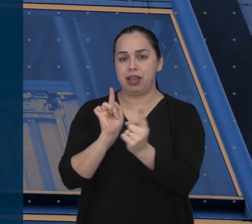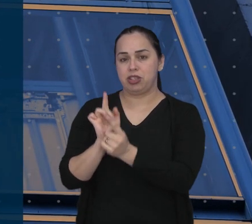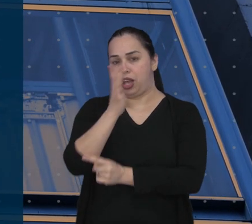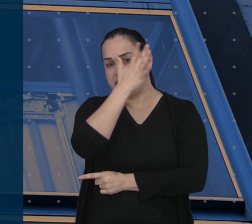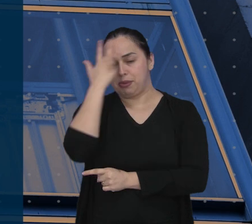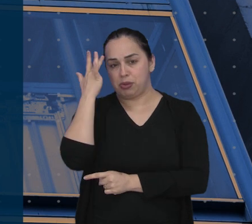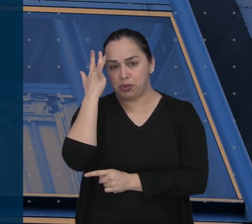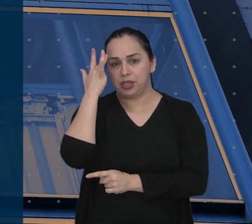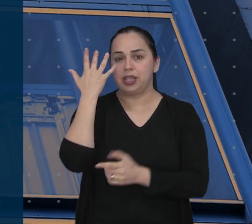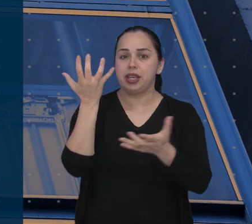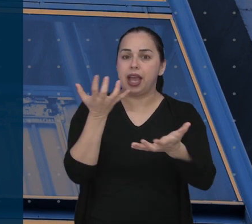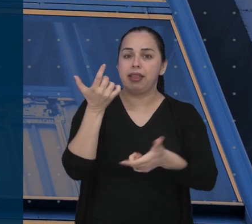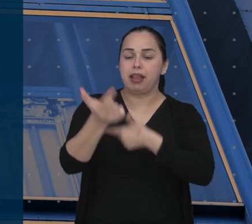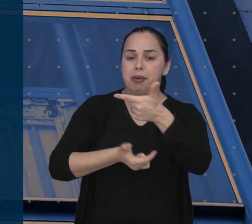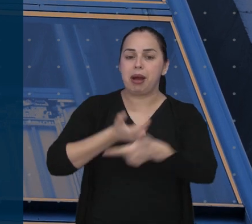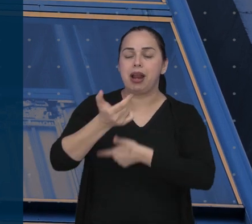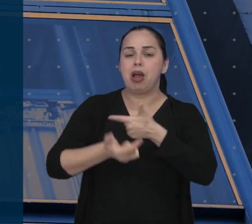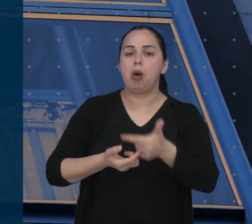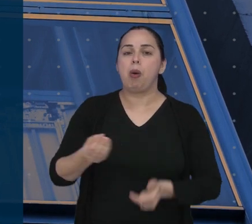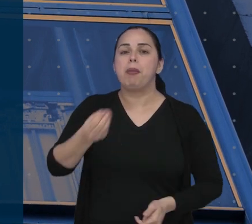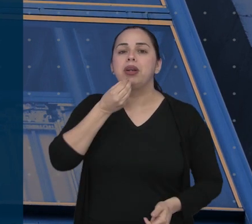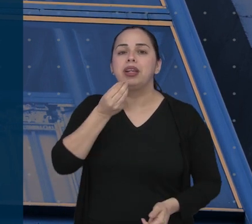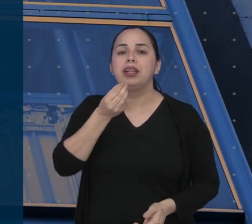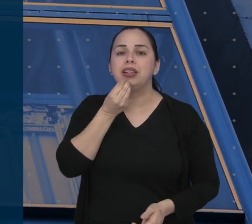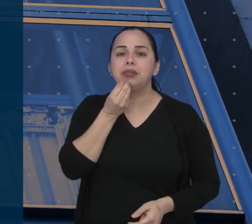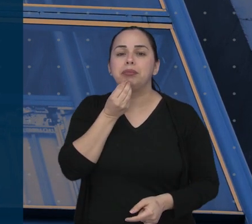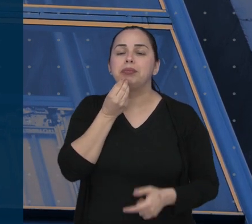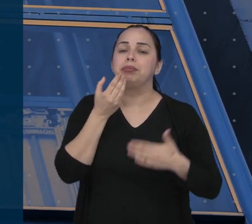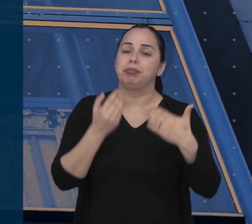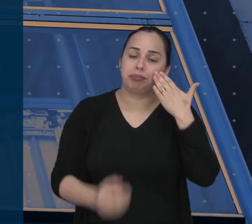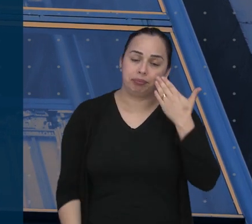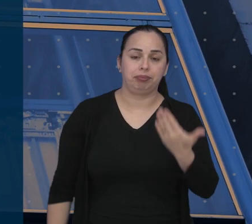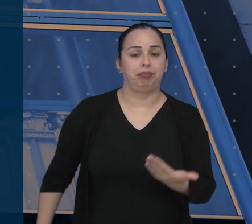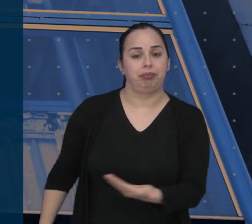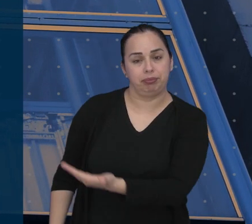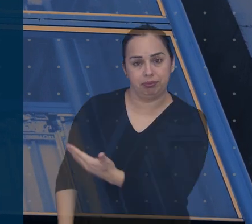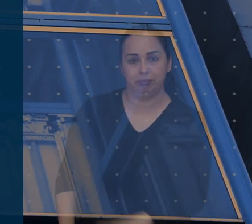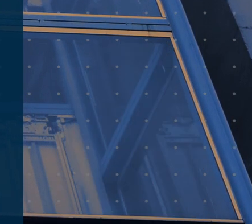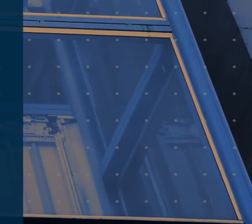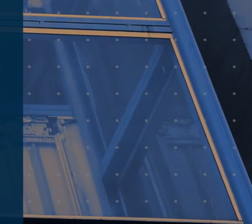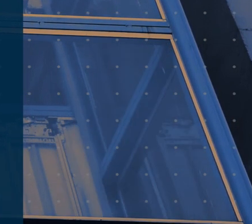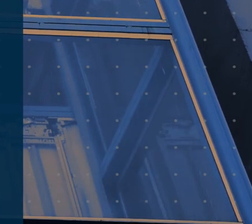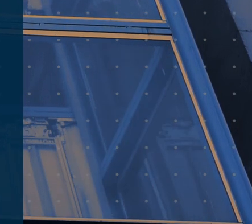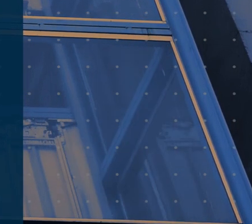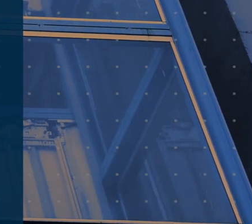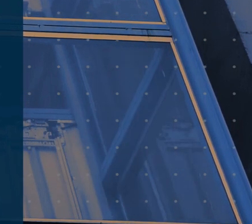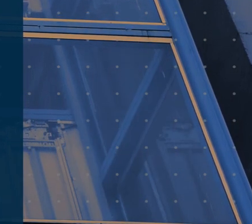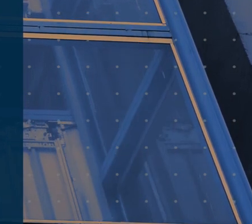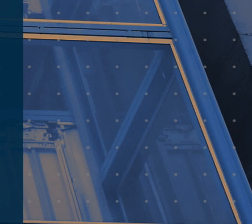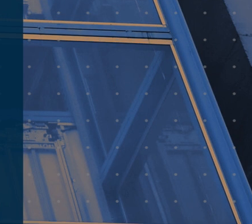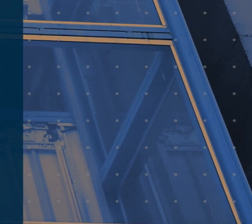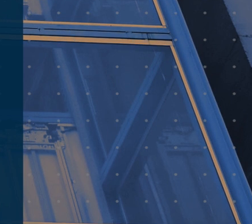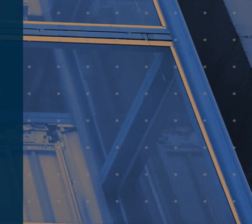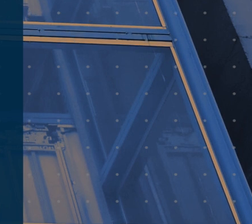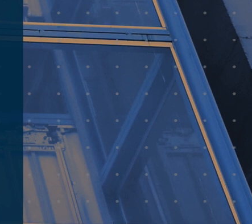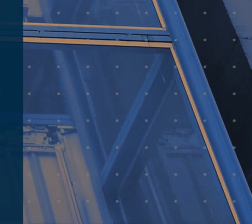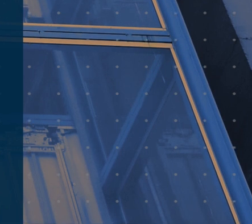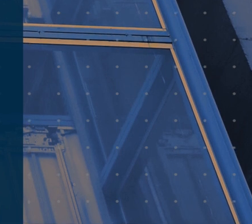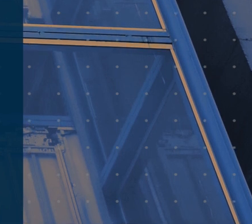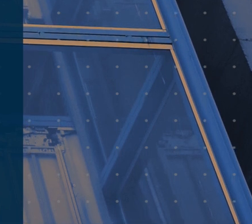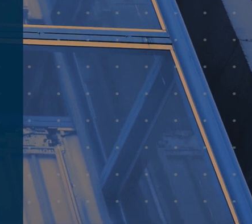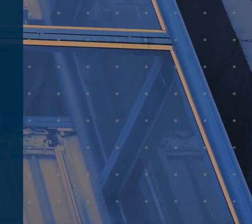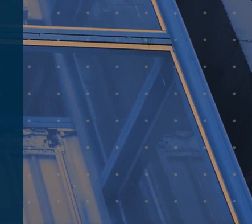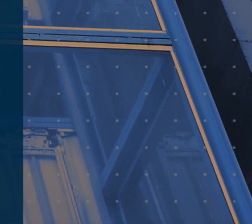O PAT, posto de atendimento ao trabalhador de São José dos Campos, tem oportunidades de emprego para acabador de